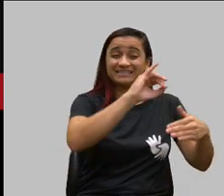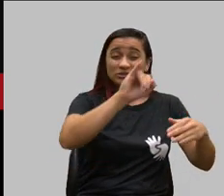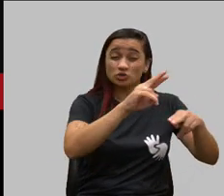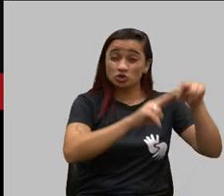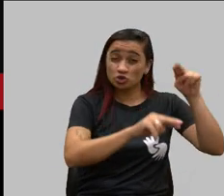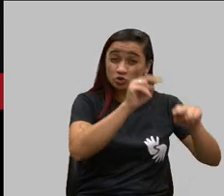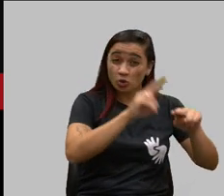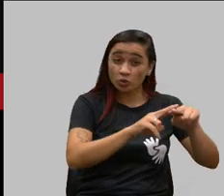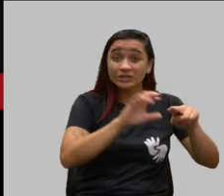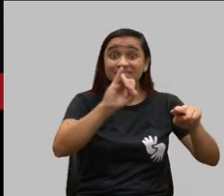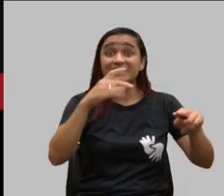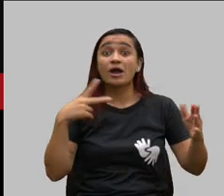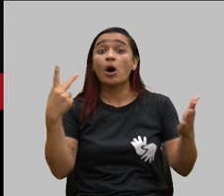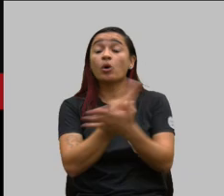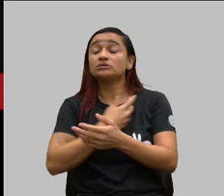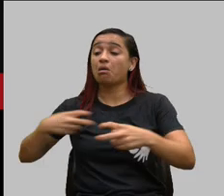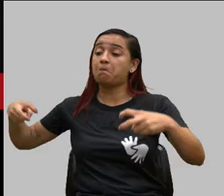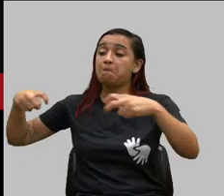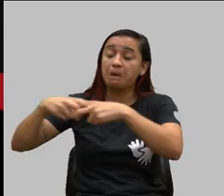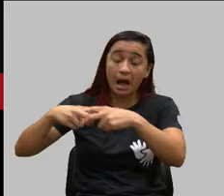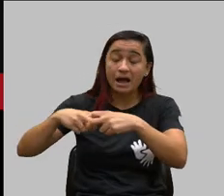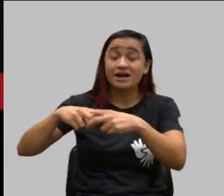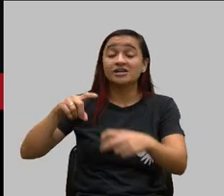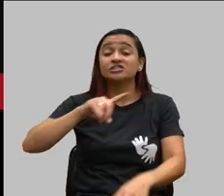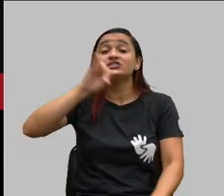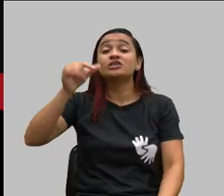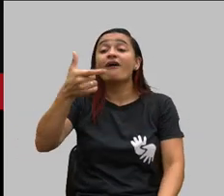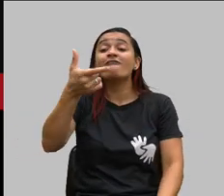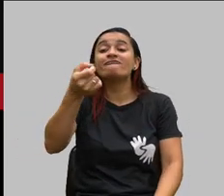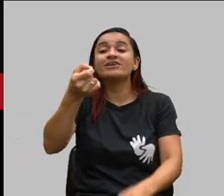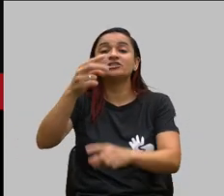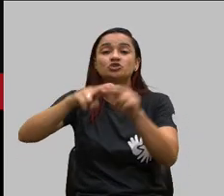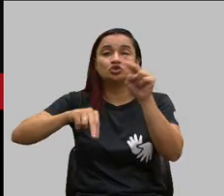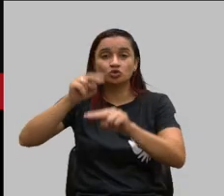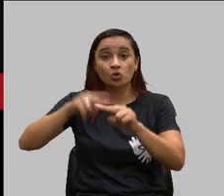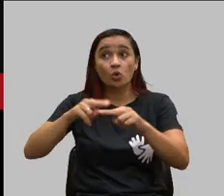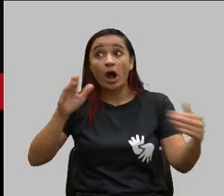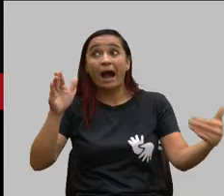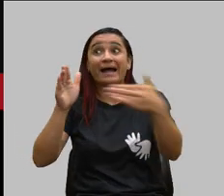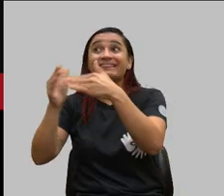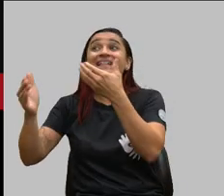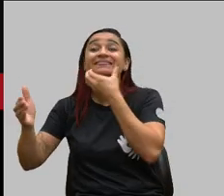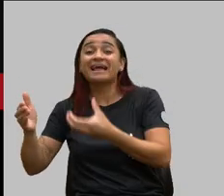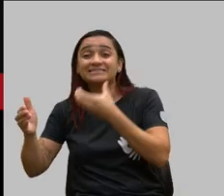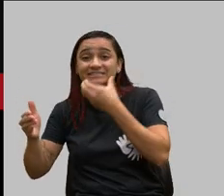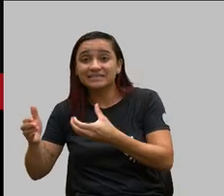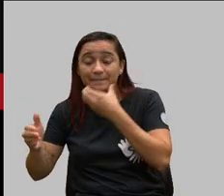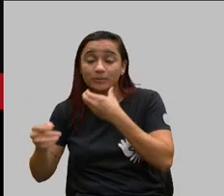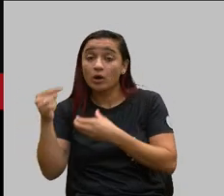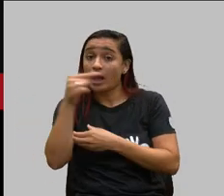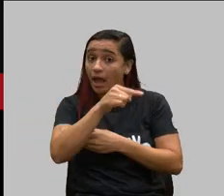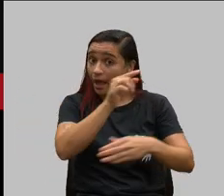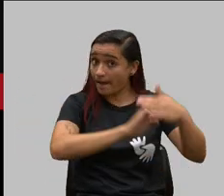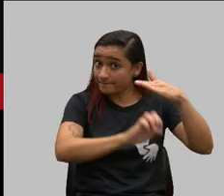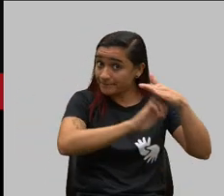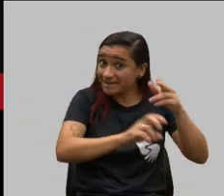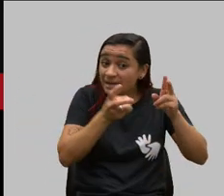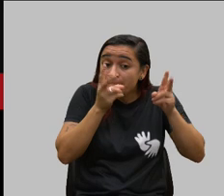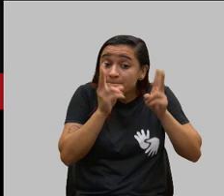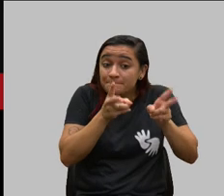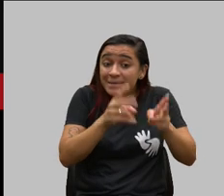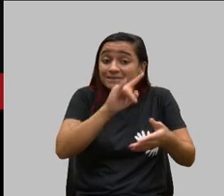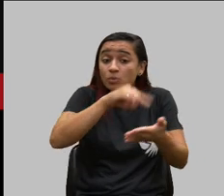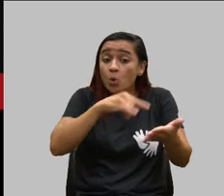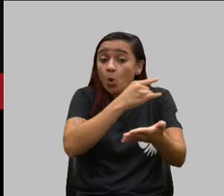20 de junho e preciso ficar internada até dezembro a operadora mesmo com meu contrato rescindido